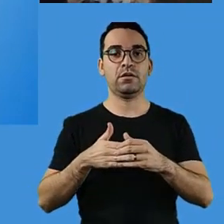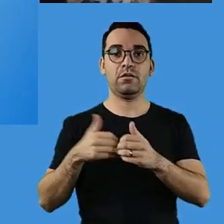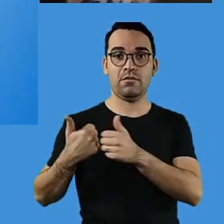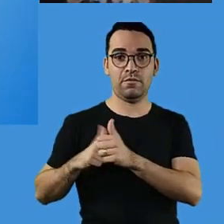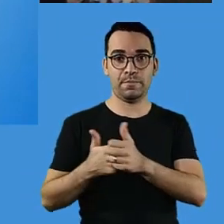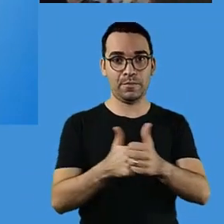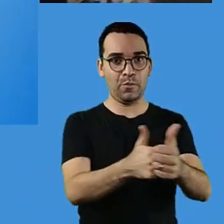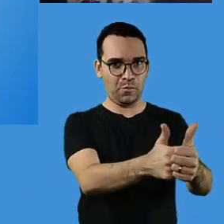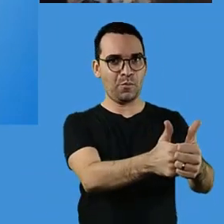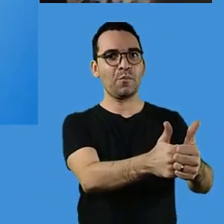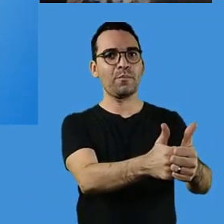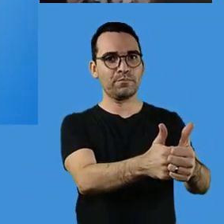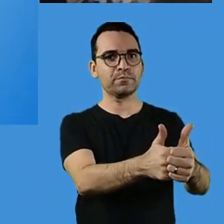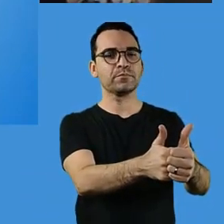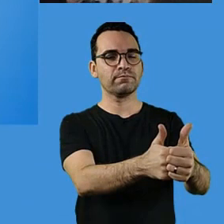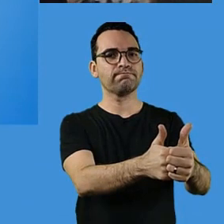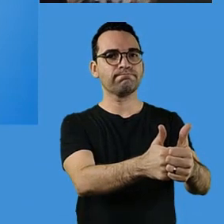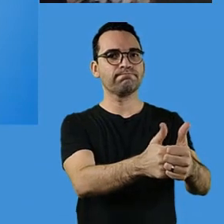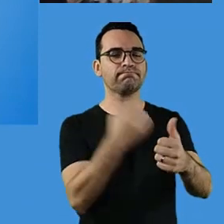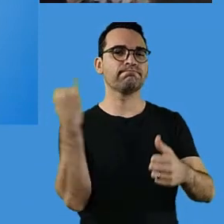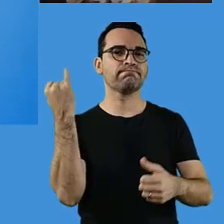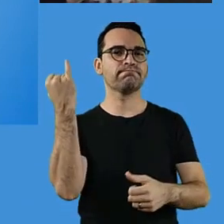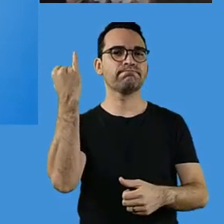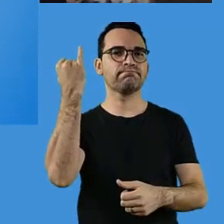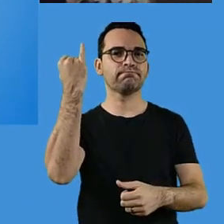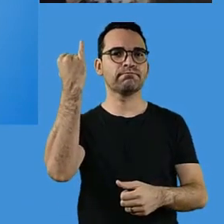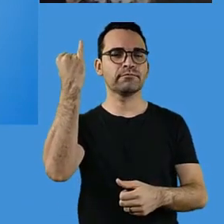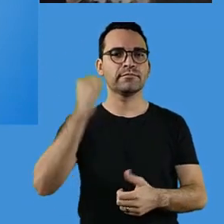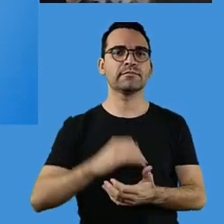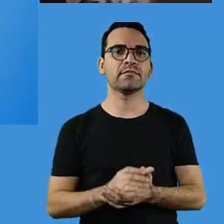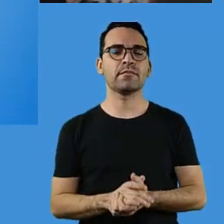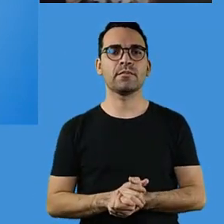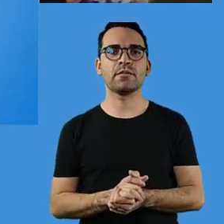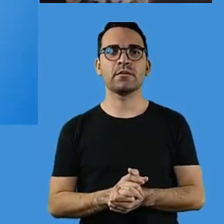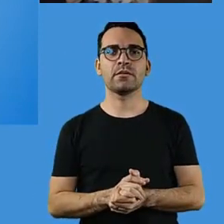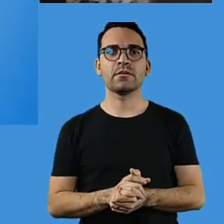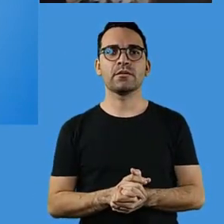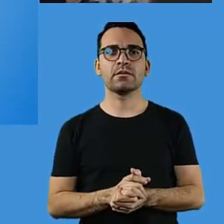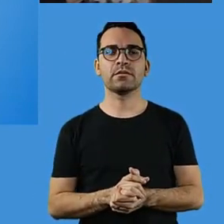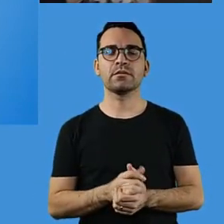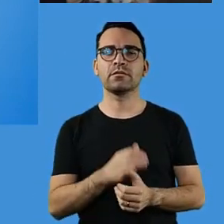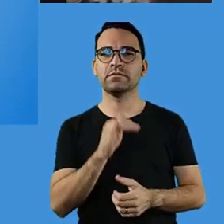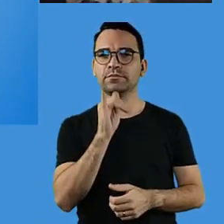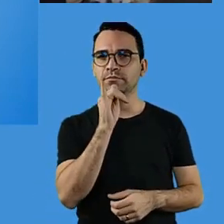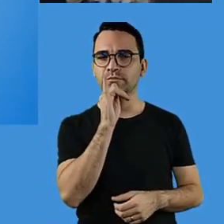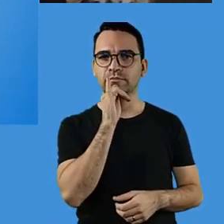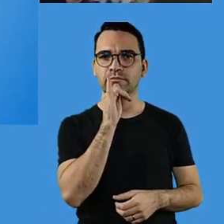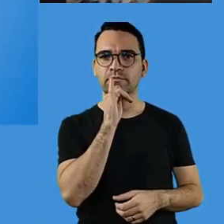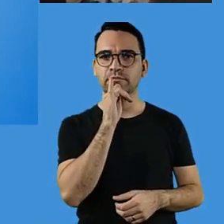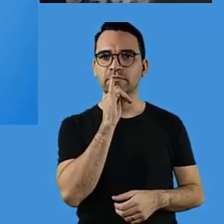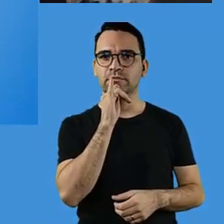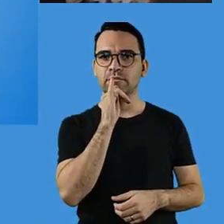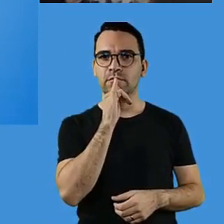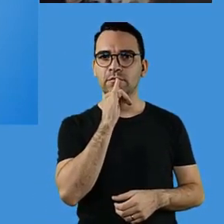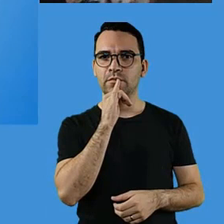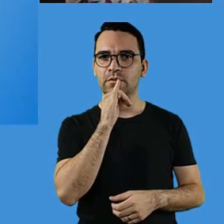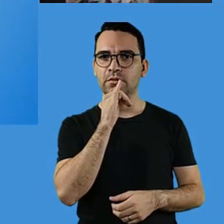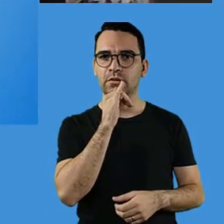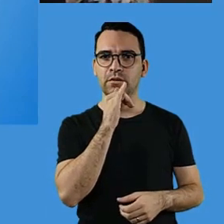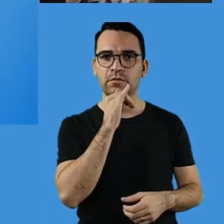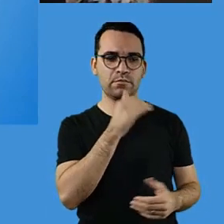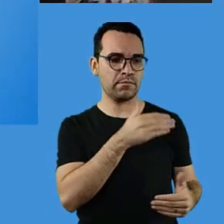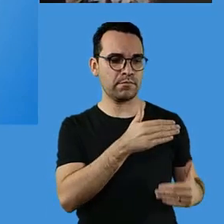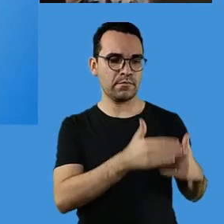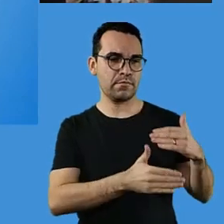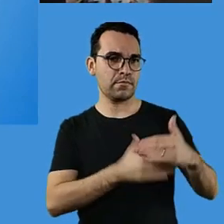acompanhamento embasada no qualitativo, ou seja, tudo o que é construído